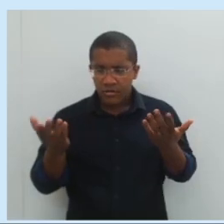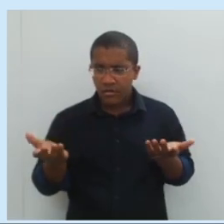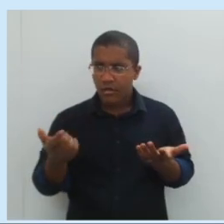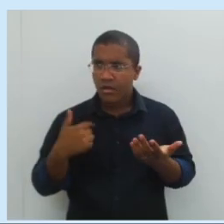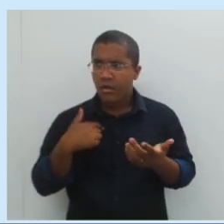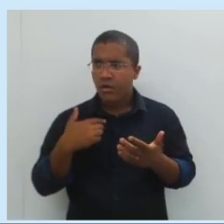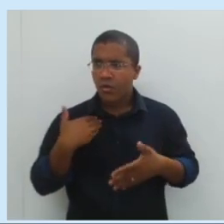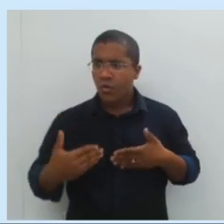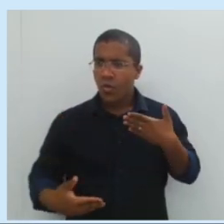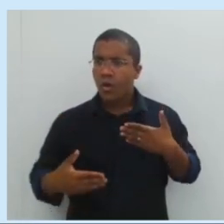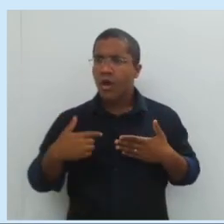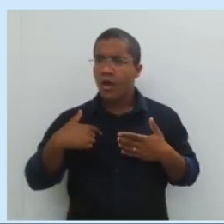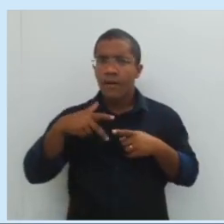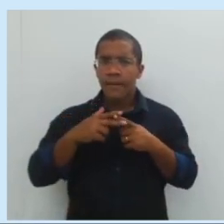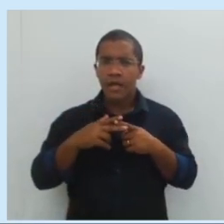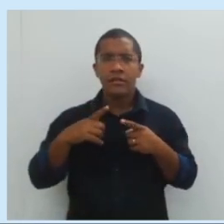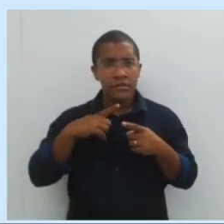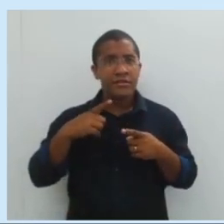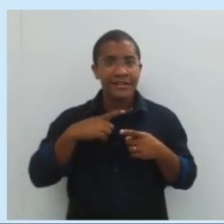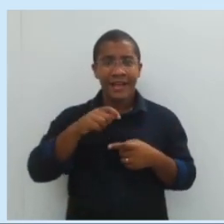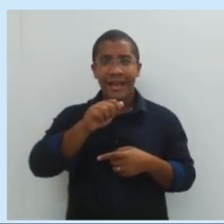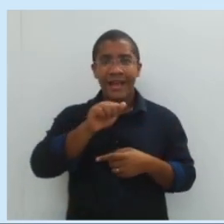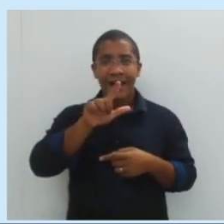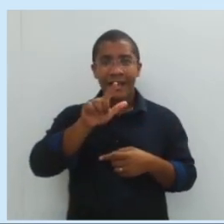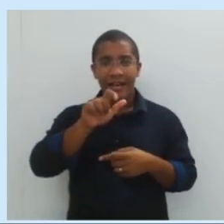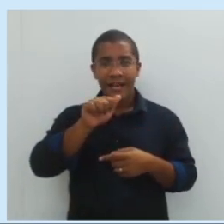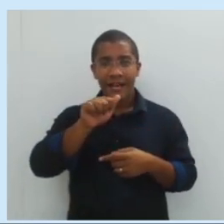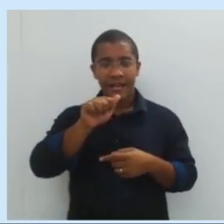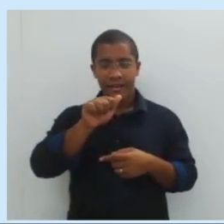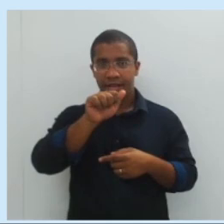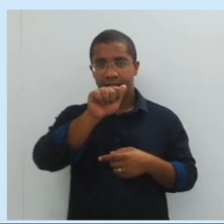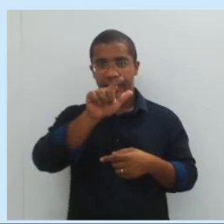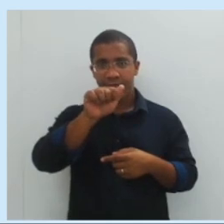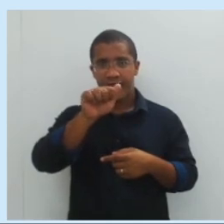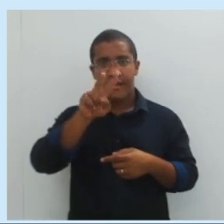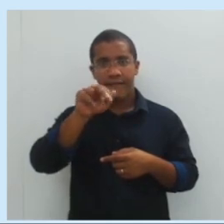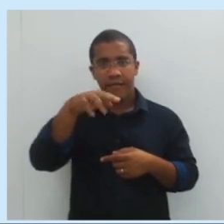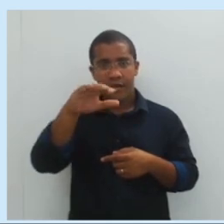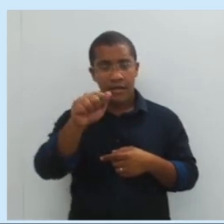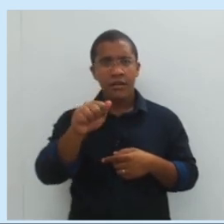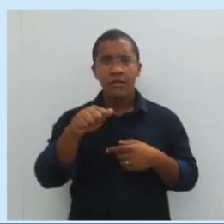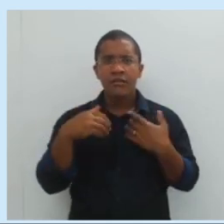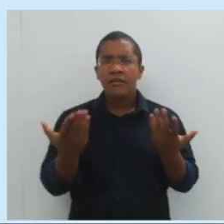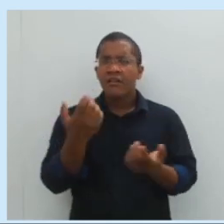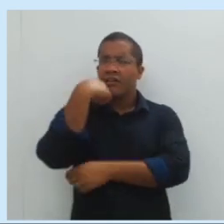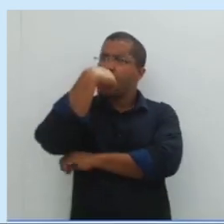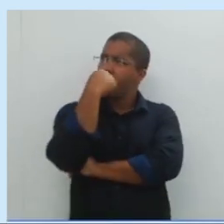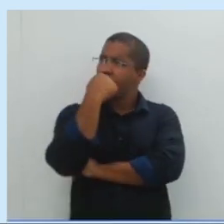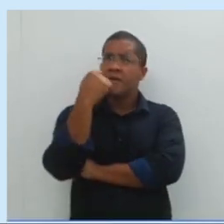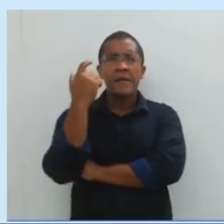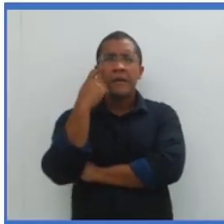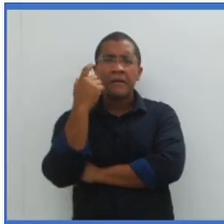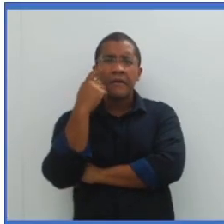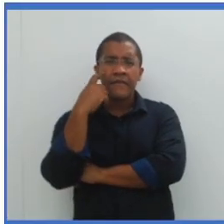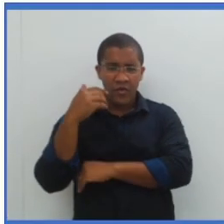máquina, ele vai ter alavancas. E aí? E aí a gente vê na imagem o